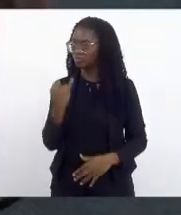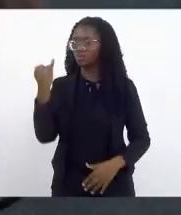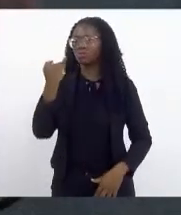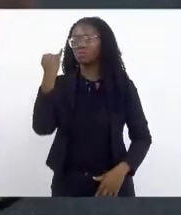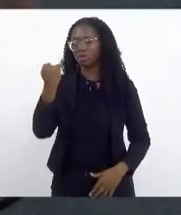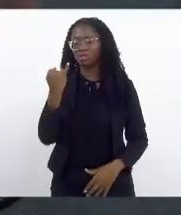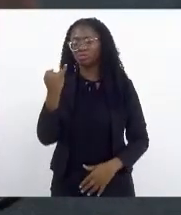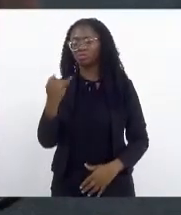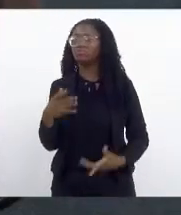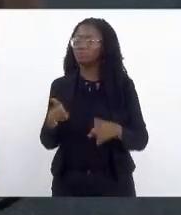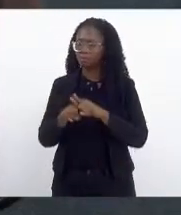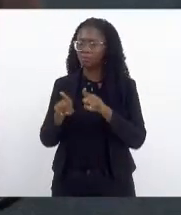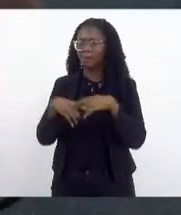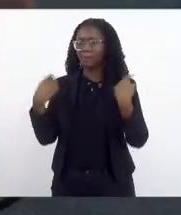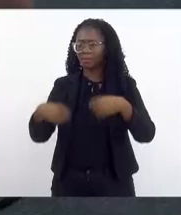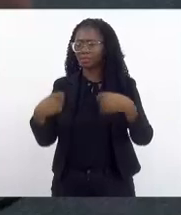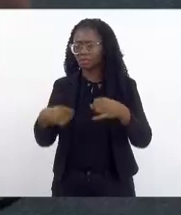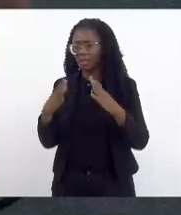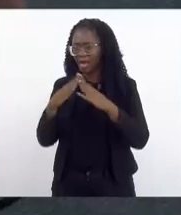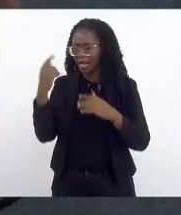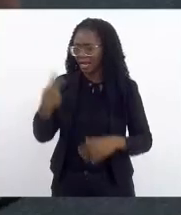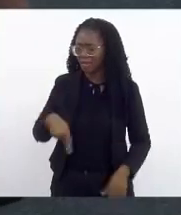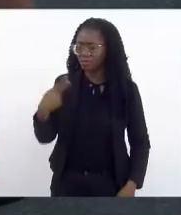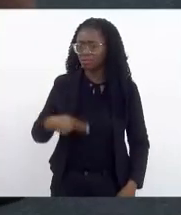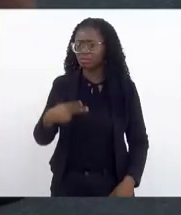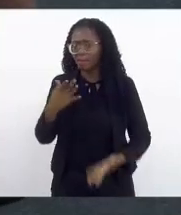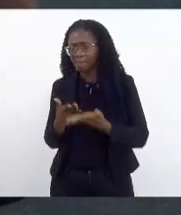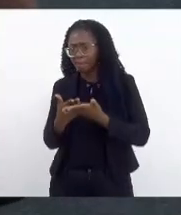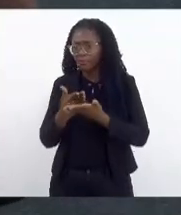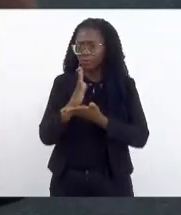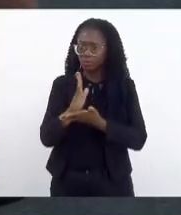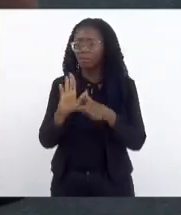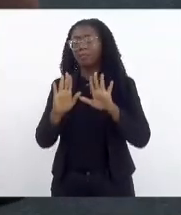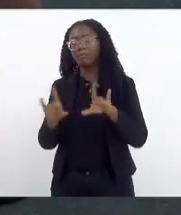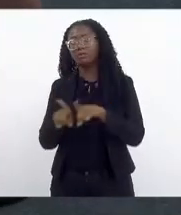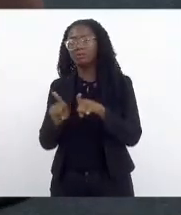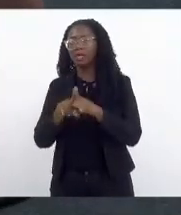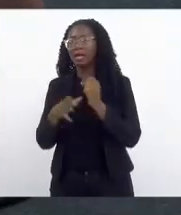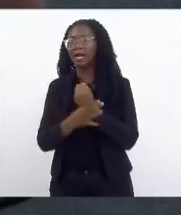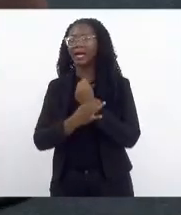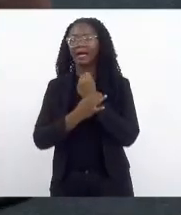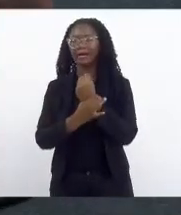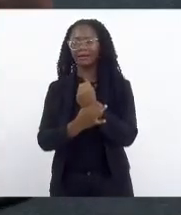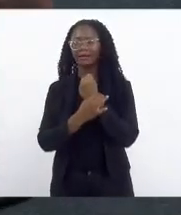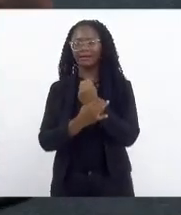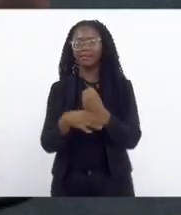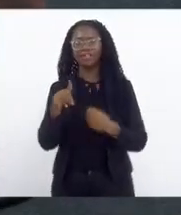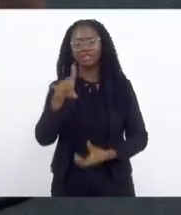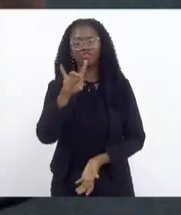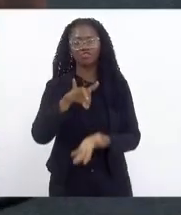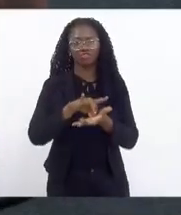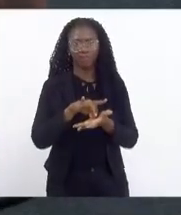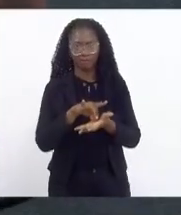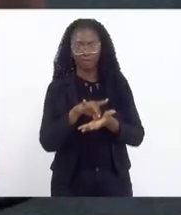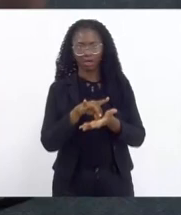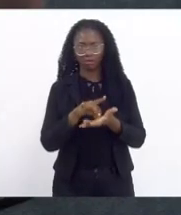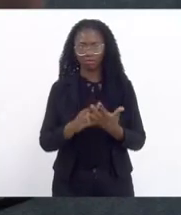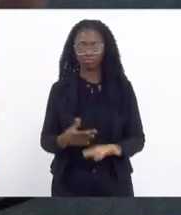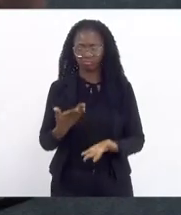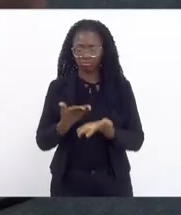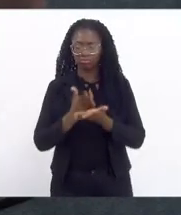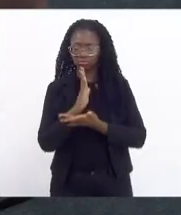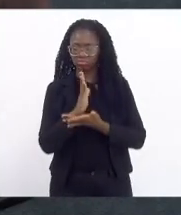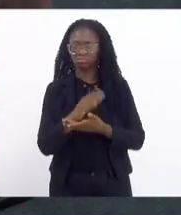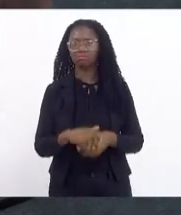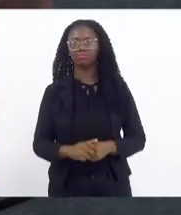essa casa não só aprove, mas também garanta que ele seja efetivado. Então, nesse sentido, o